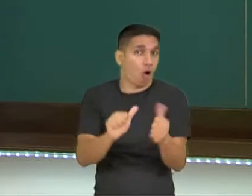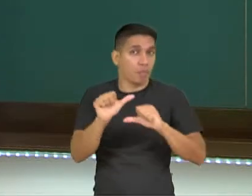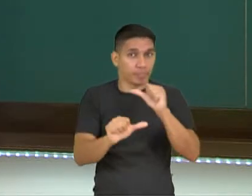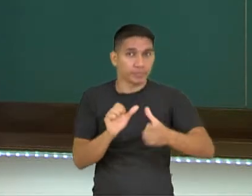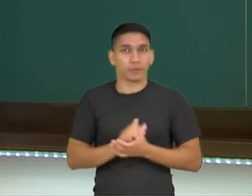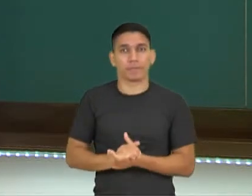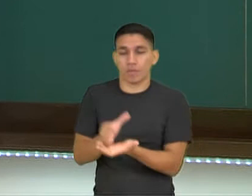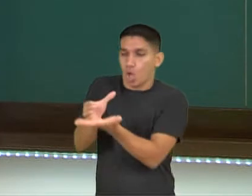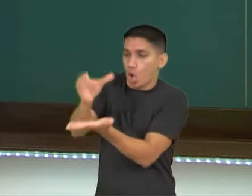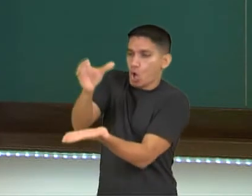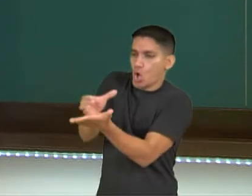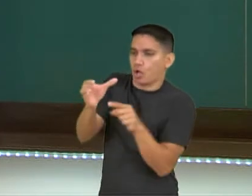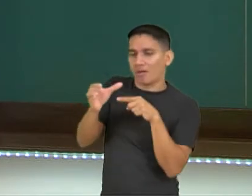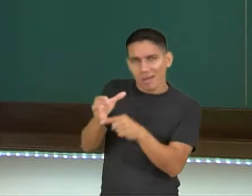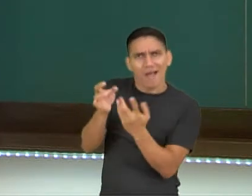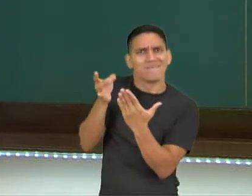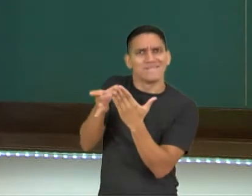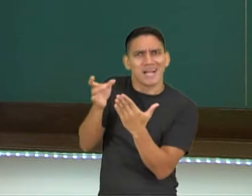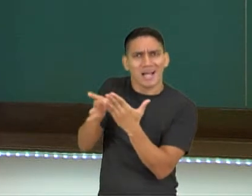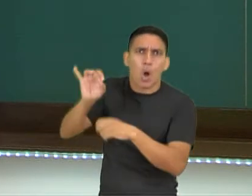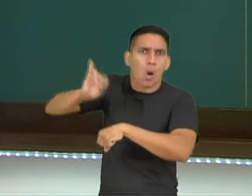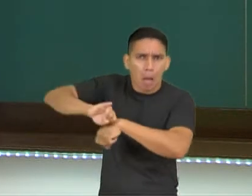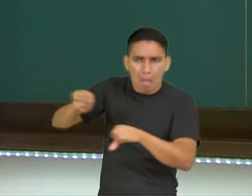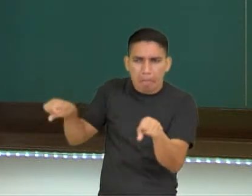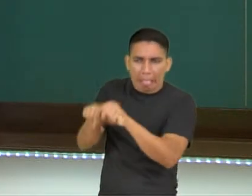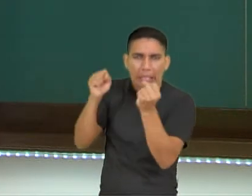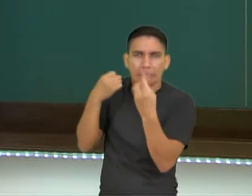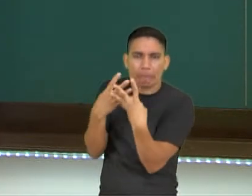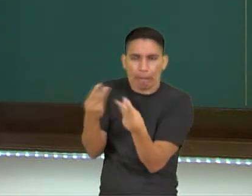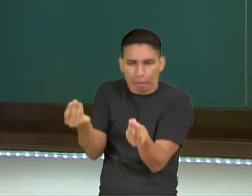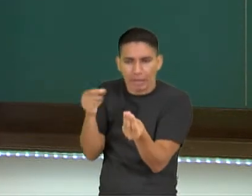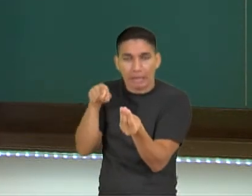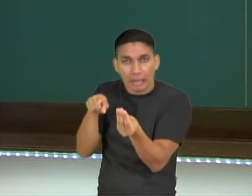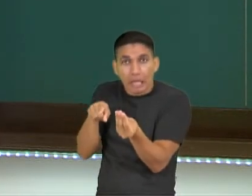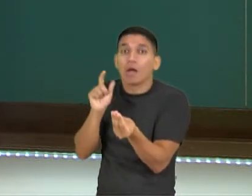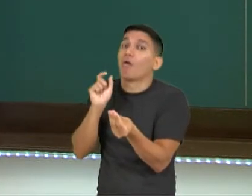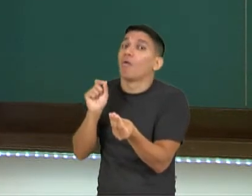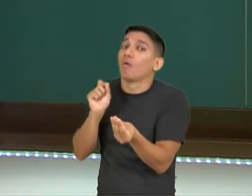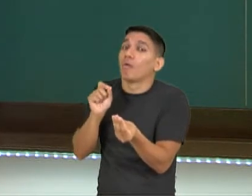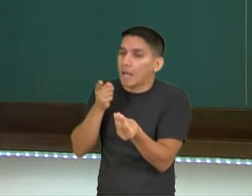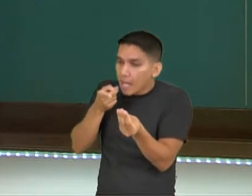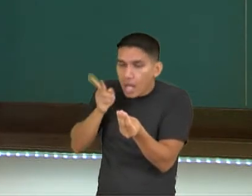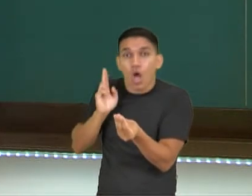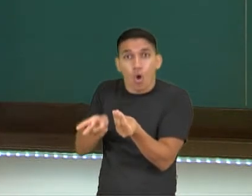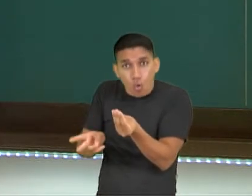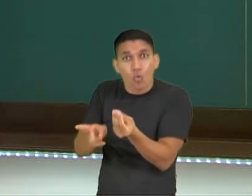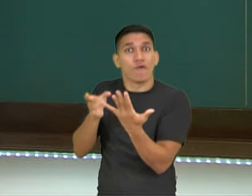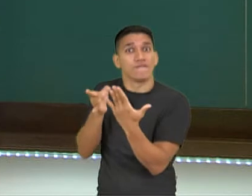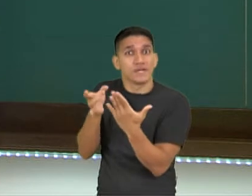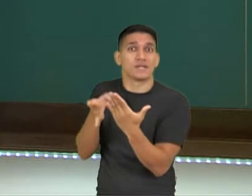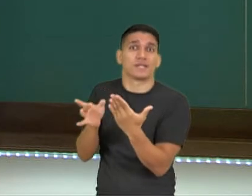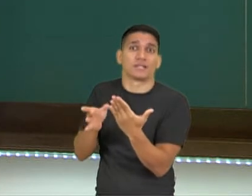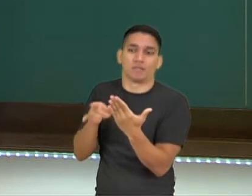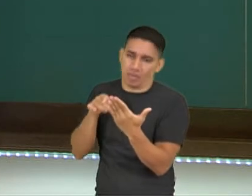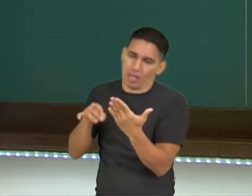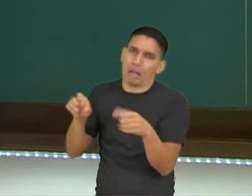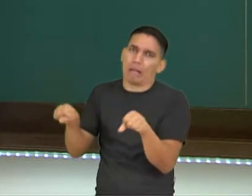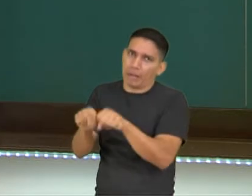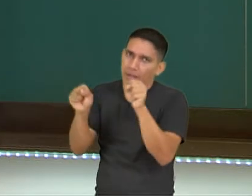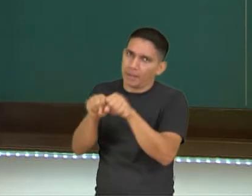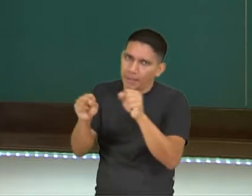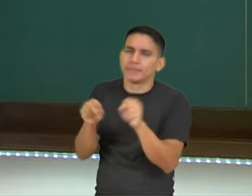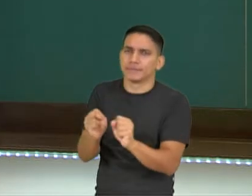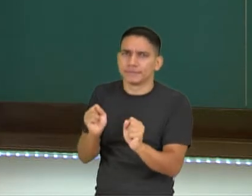O copo, um objeto de vidro quebrado, por exemplo, ele continua sendo vidro, mesmo se ele for